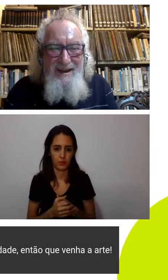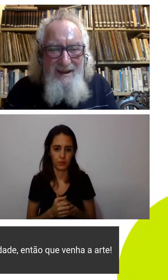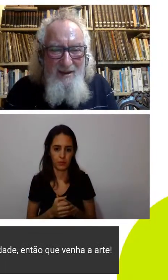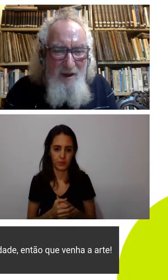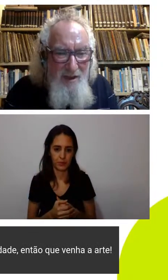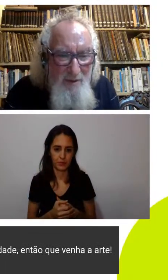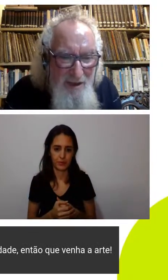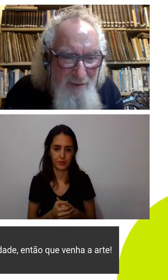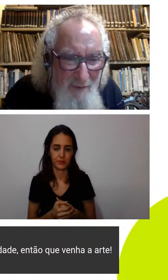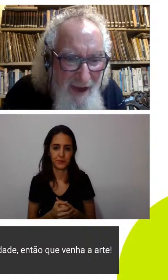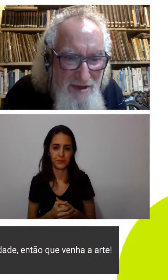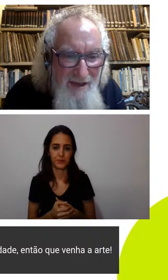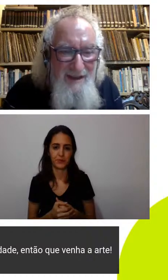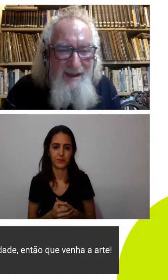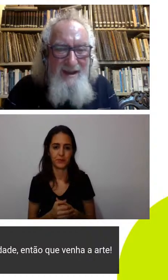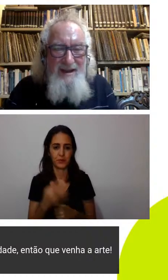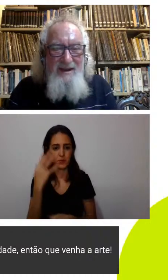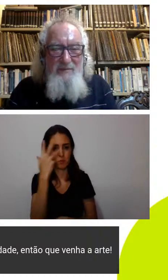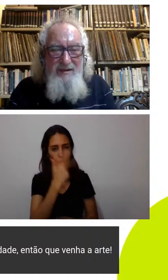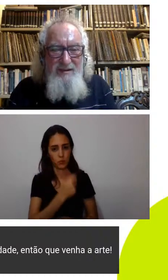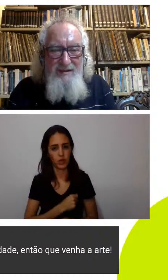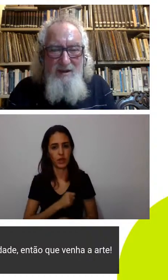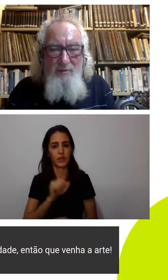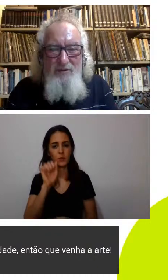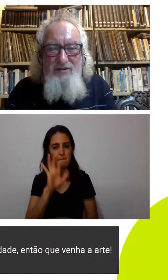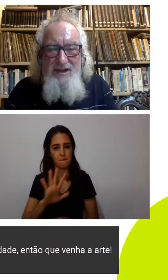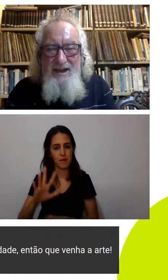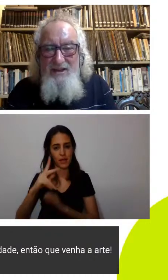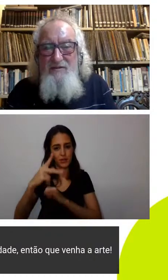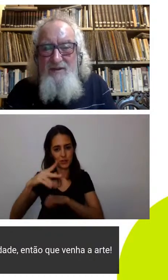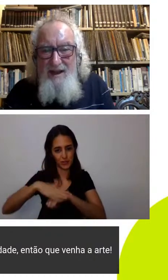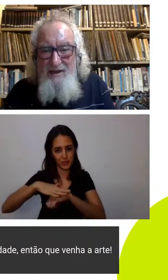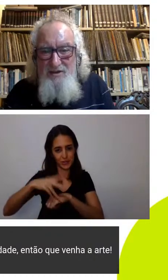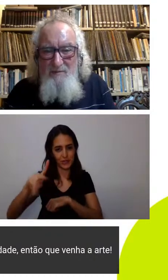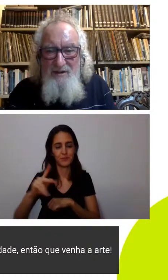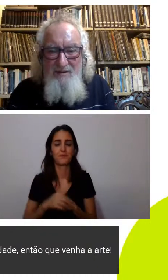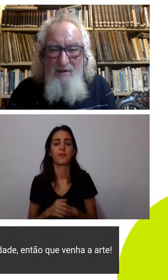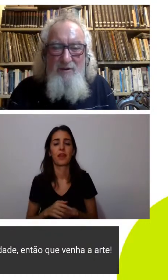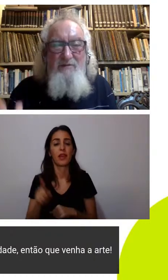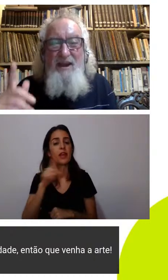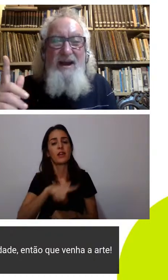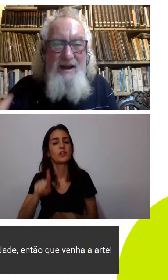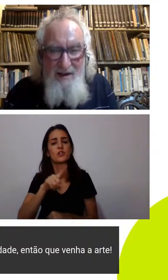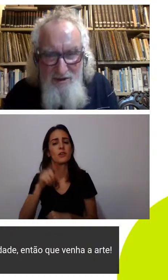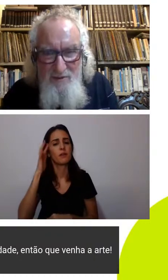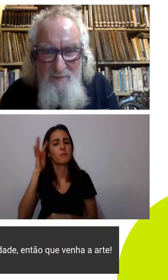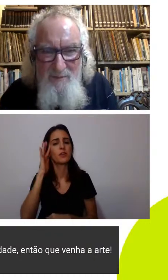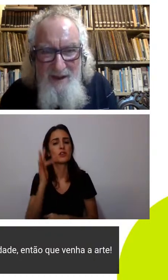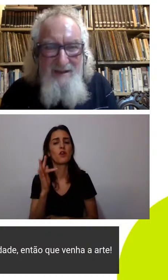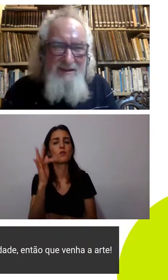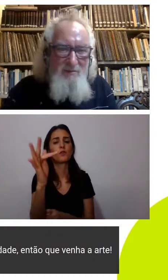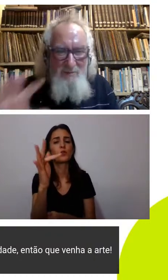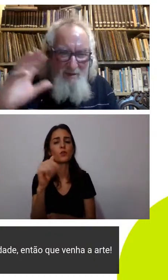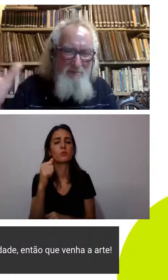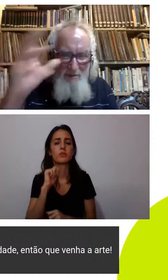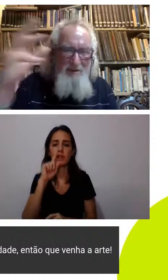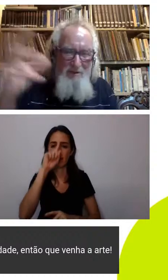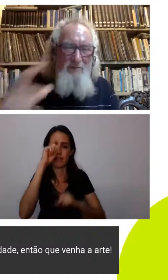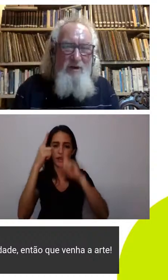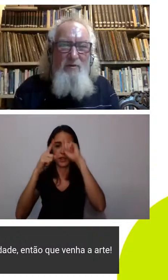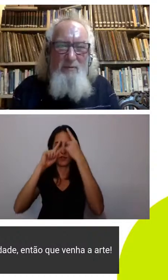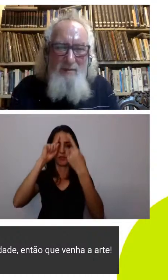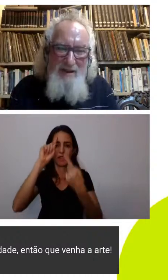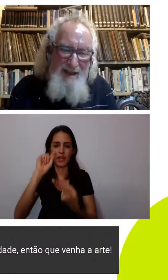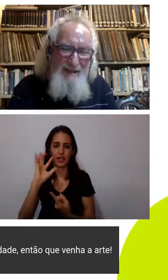olha que bonito a imagem precisamos de criatividade então que vem a arte uma